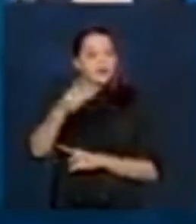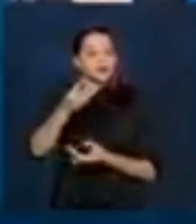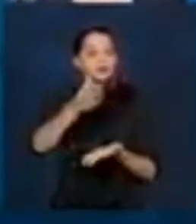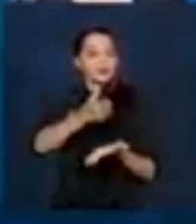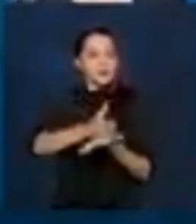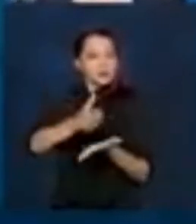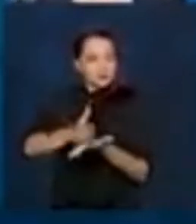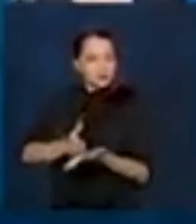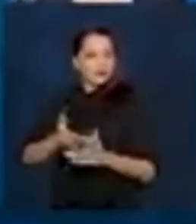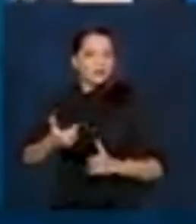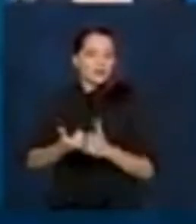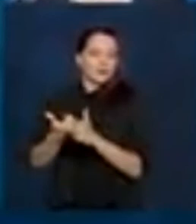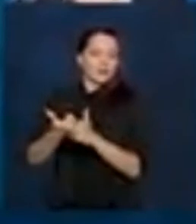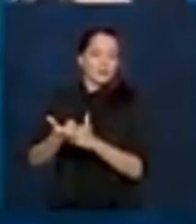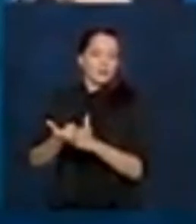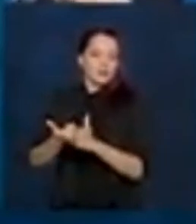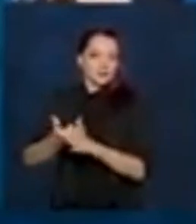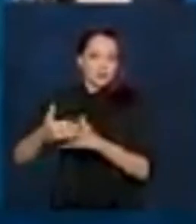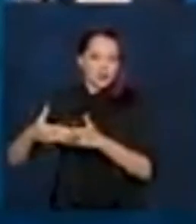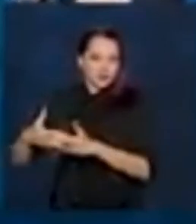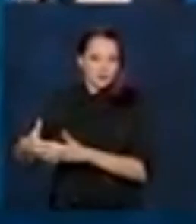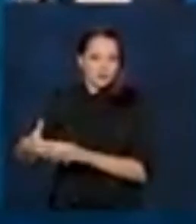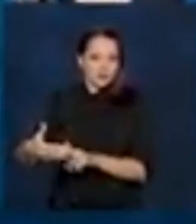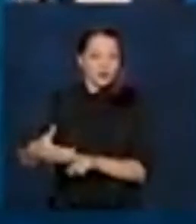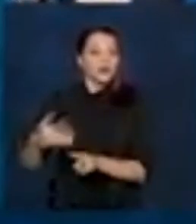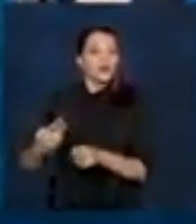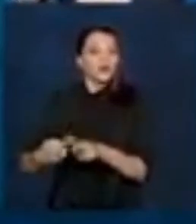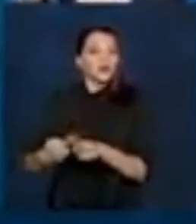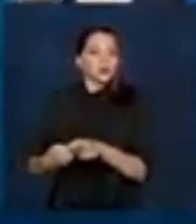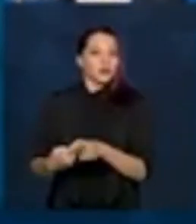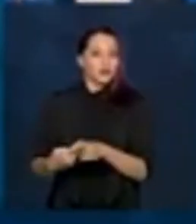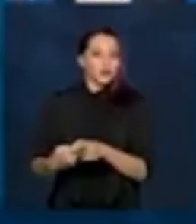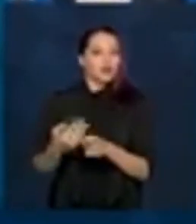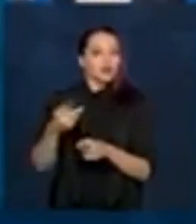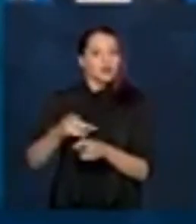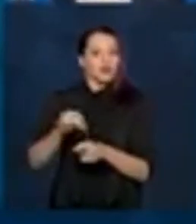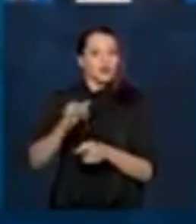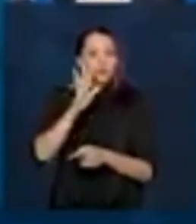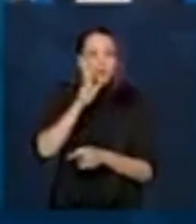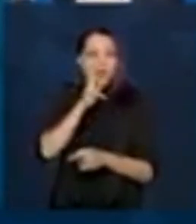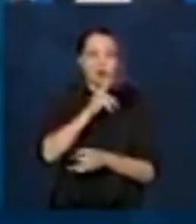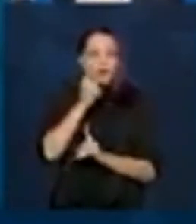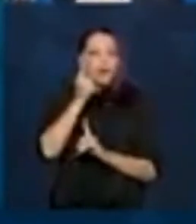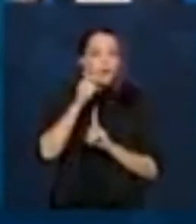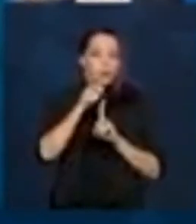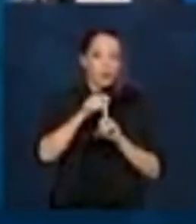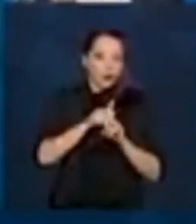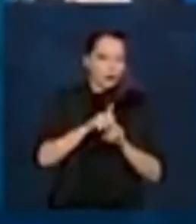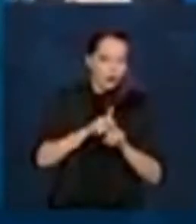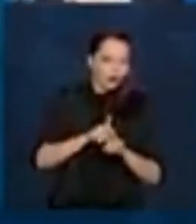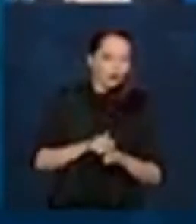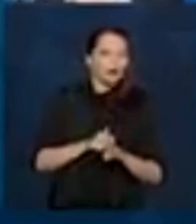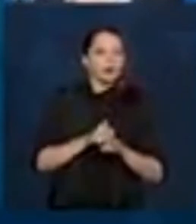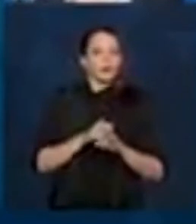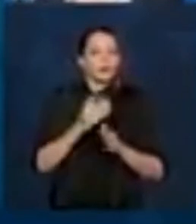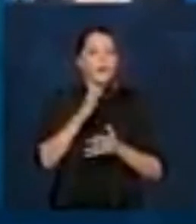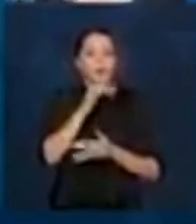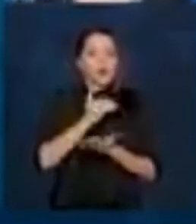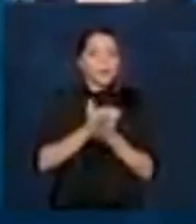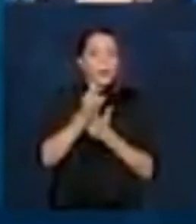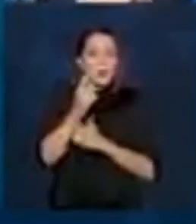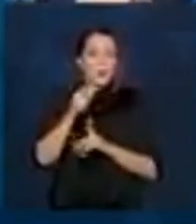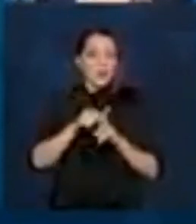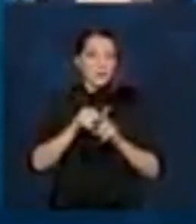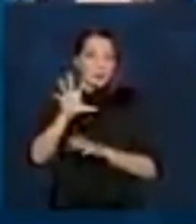parcelas do auxílio extensão. Por quê? Porque eles vão demorar um mês a mais para receber a quinta parcela.